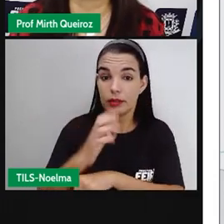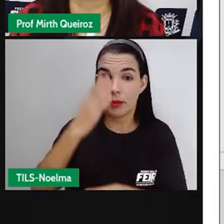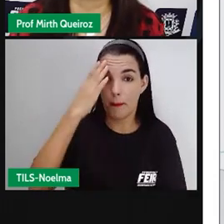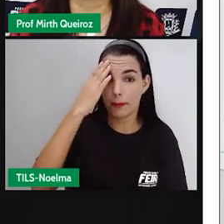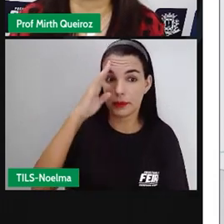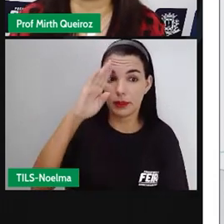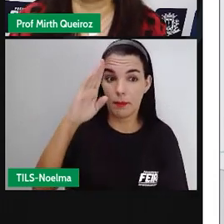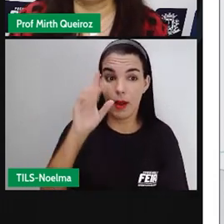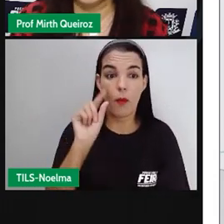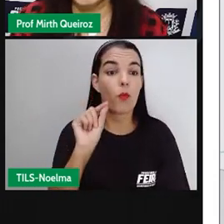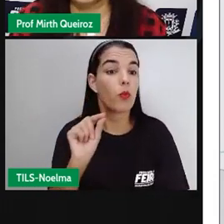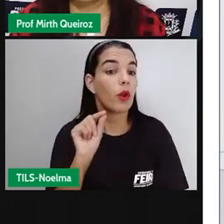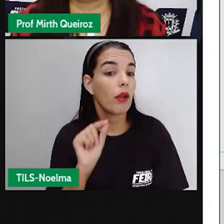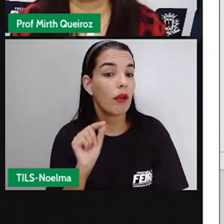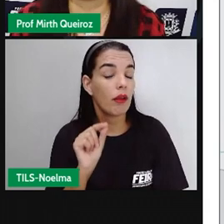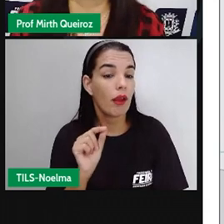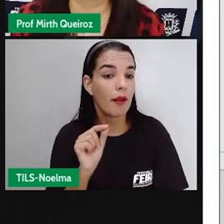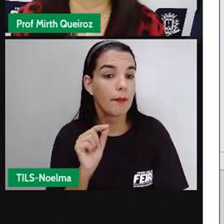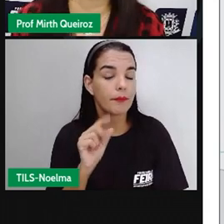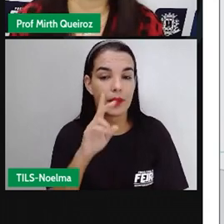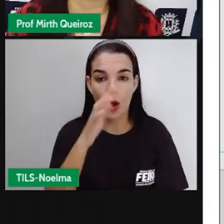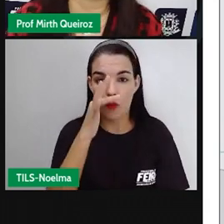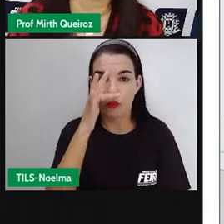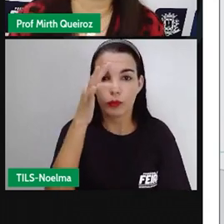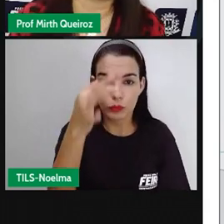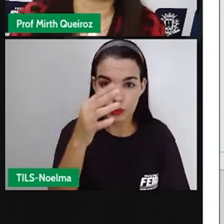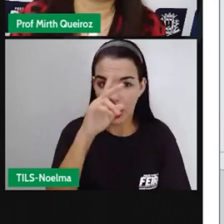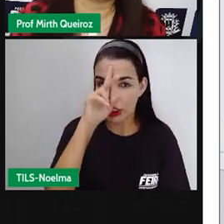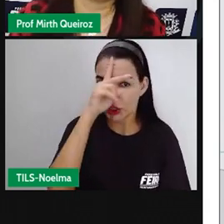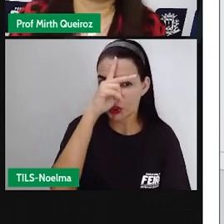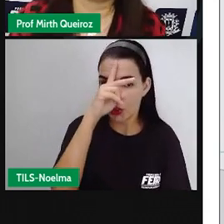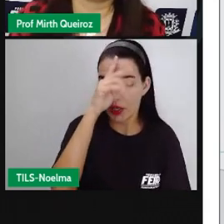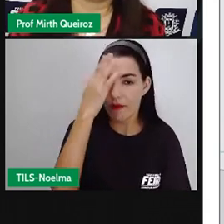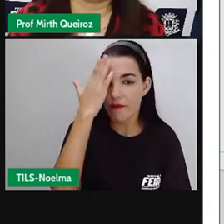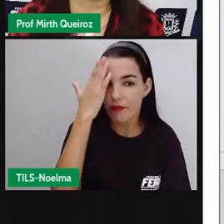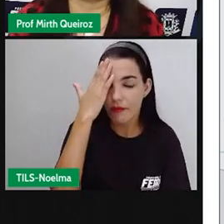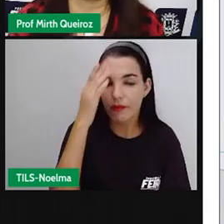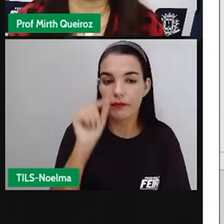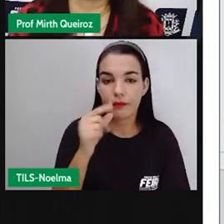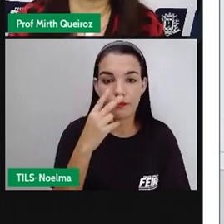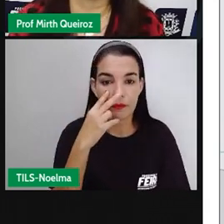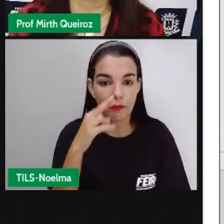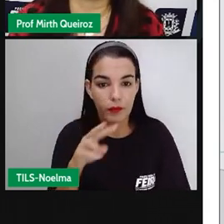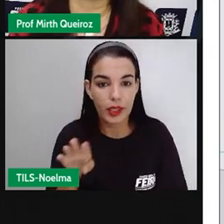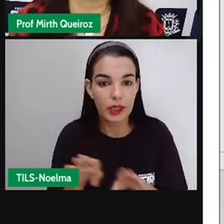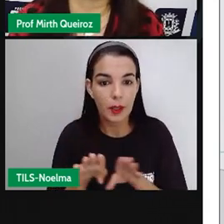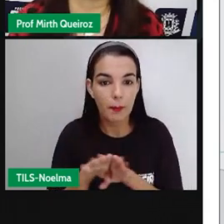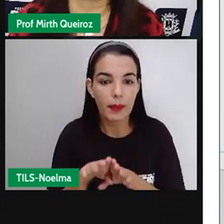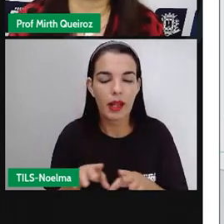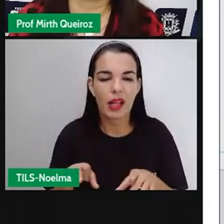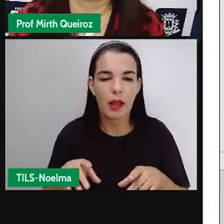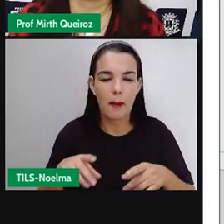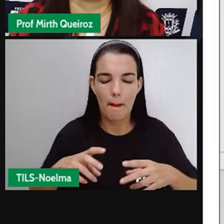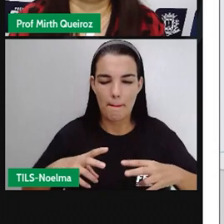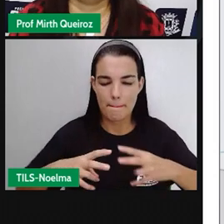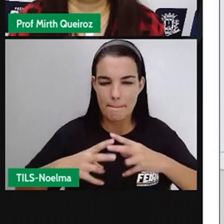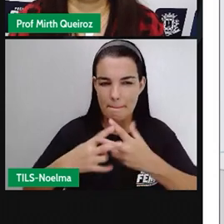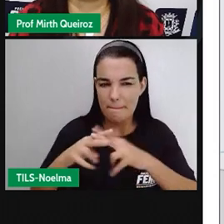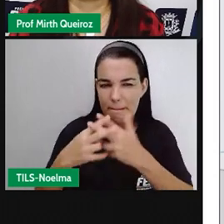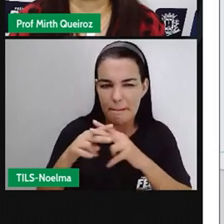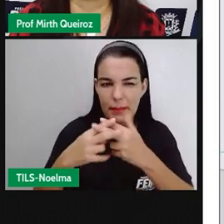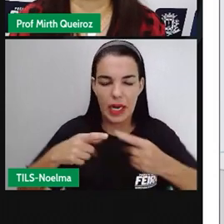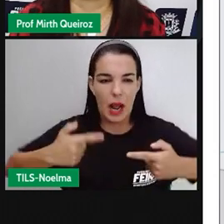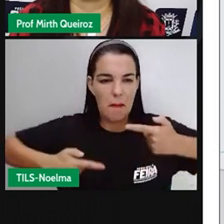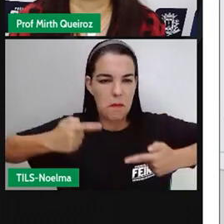tanto que vocês, em história, vocês vão ver mais para frente falando sobre até algumas brigas políticas que também